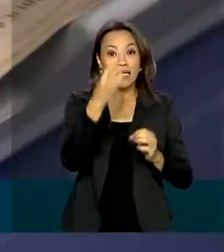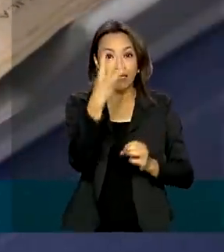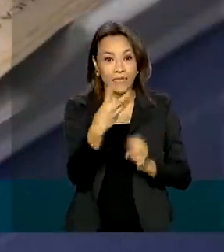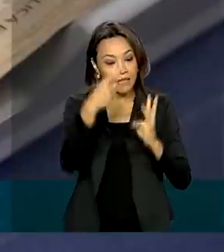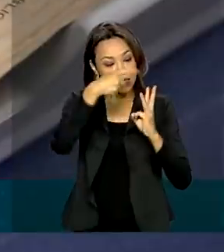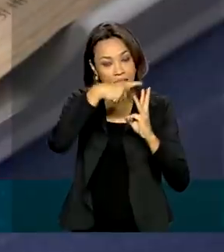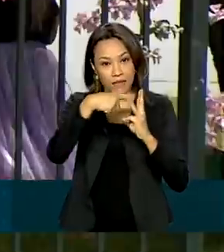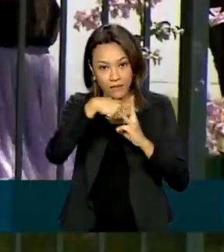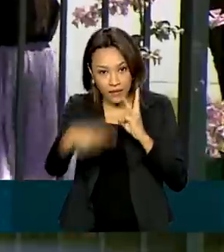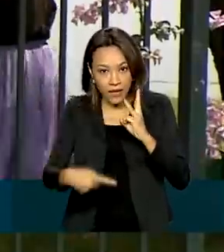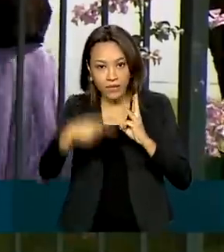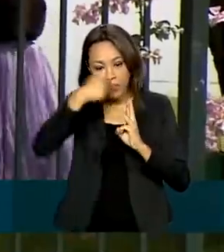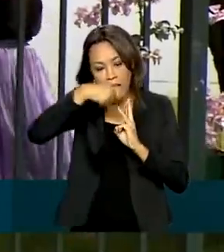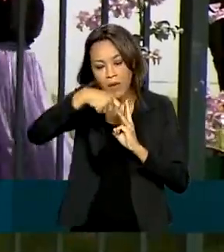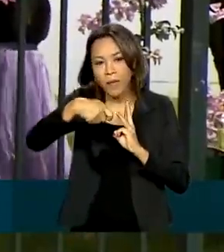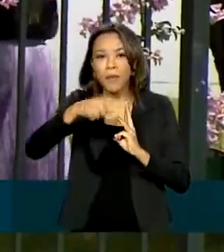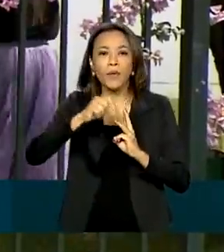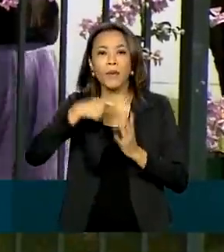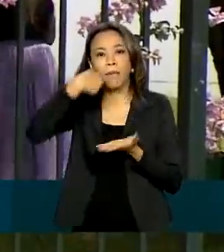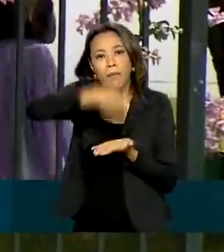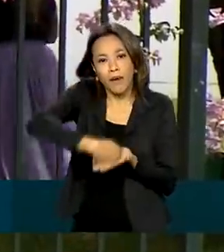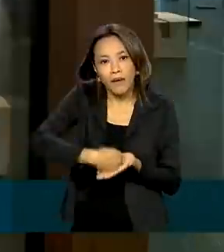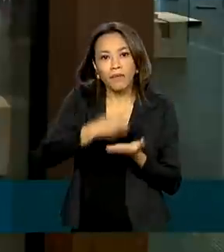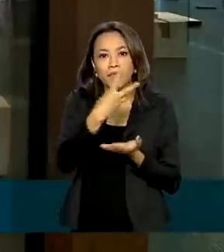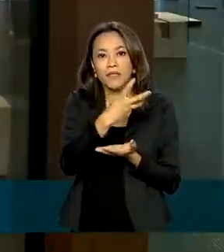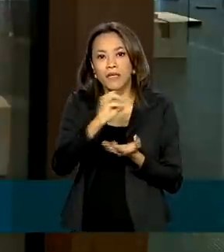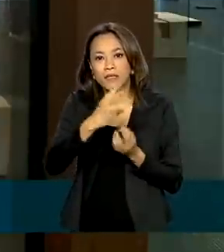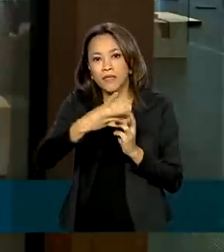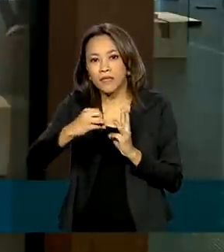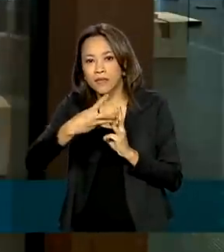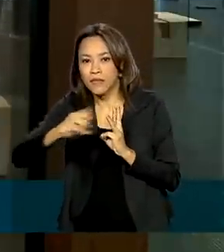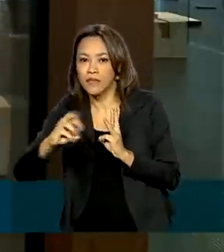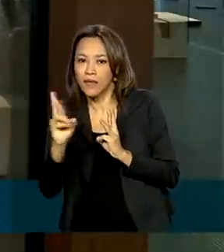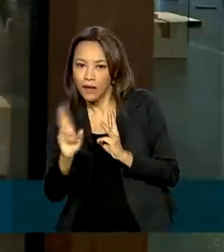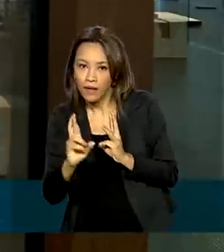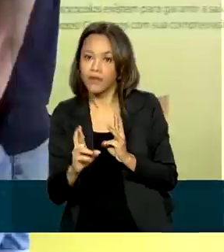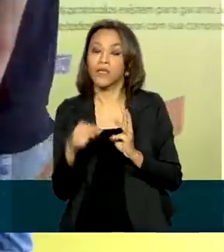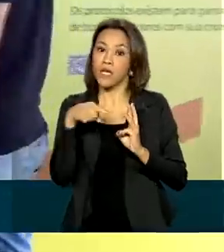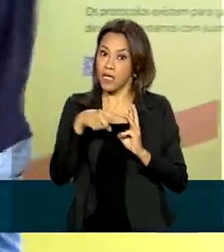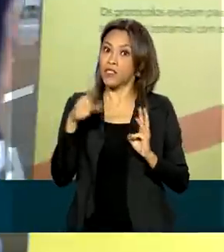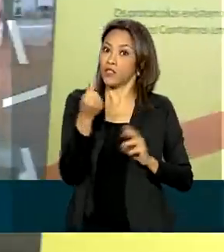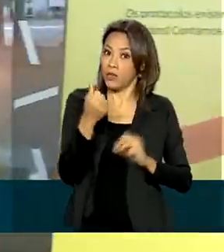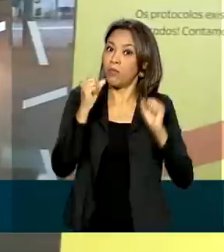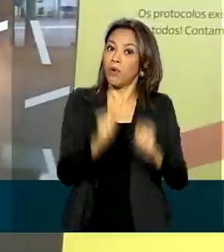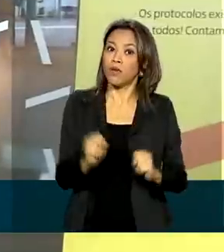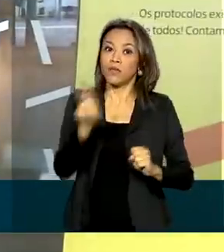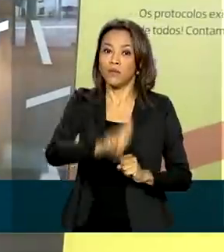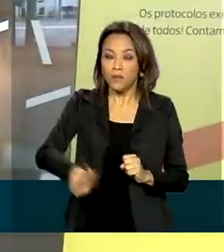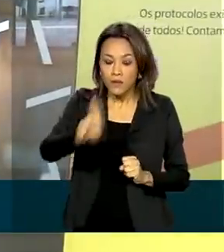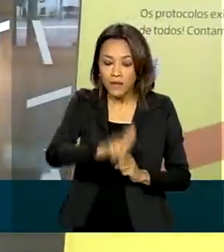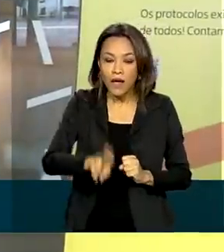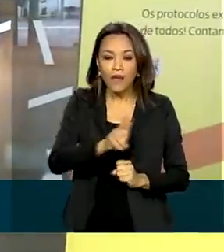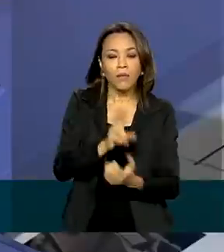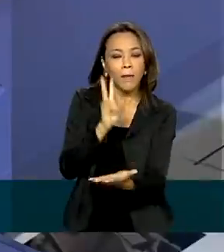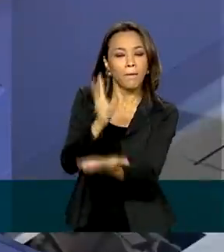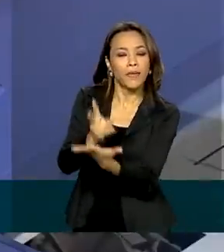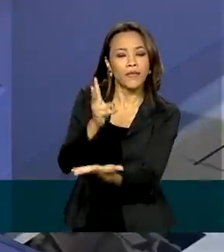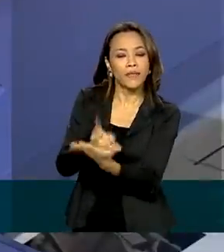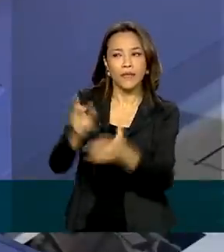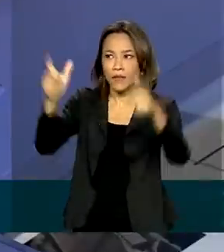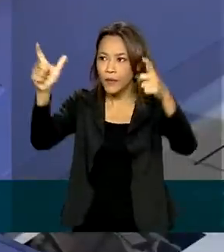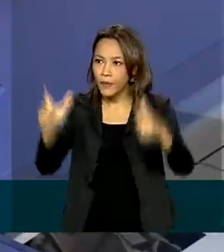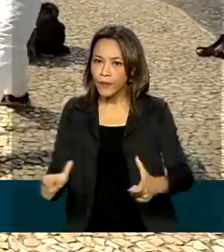R$ 600,00 para profissionais do setor, os recursos podem ser usados para garantir a manutenção de